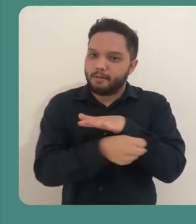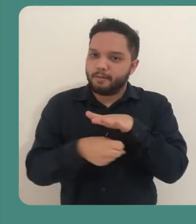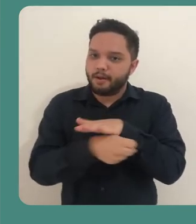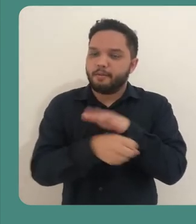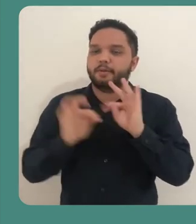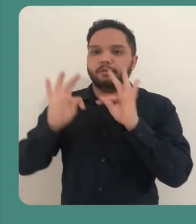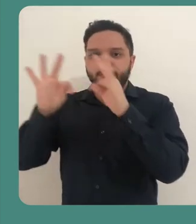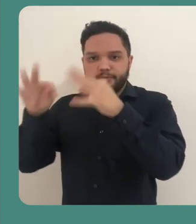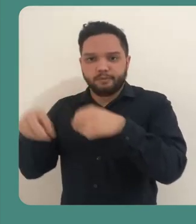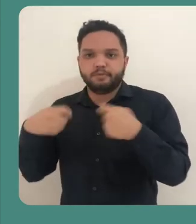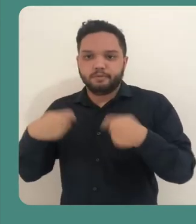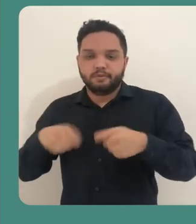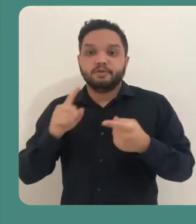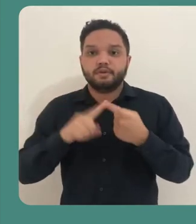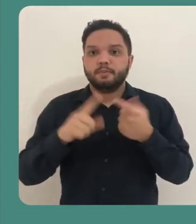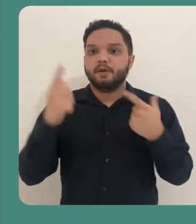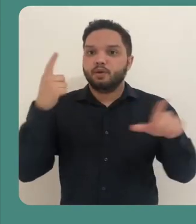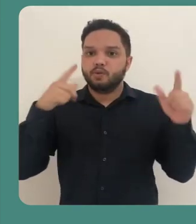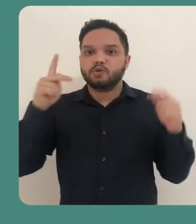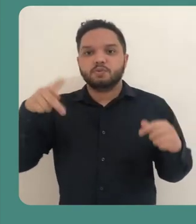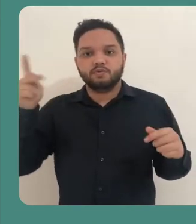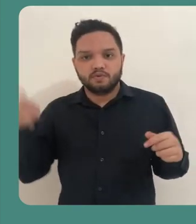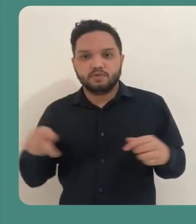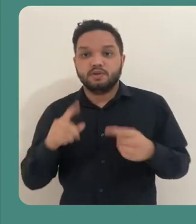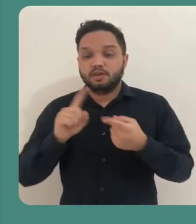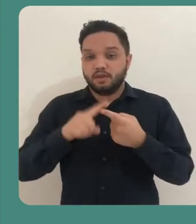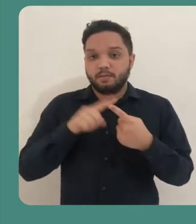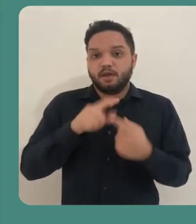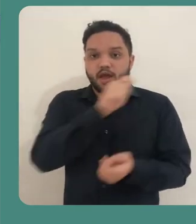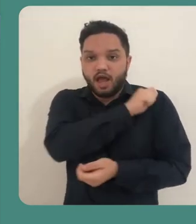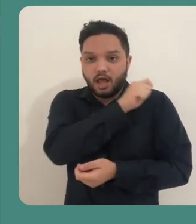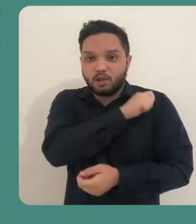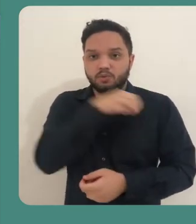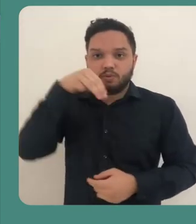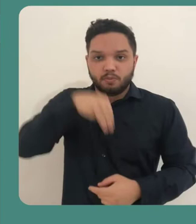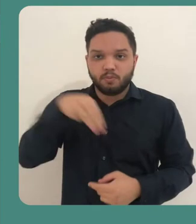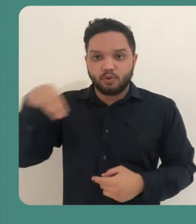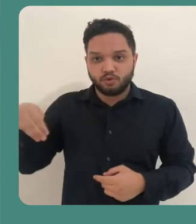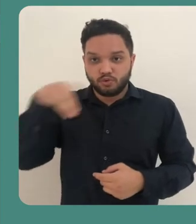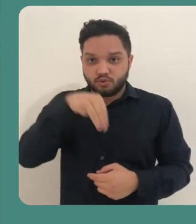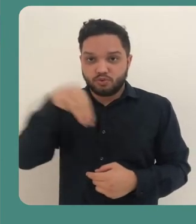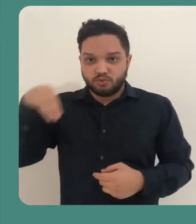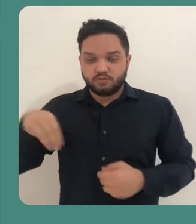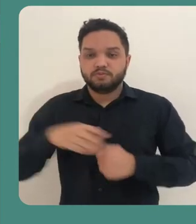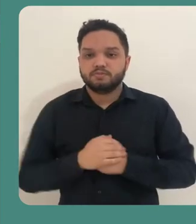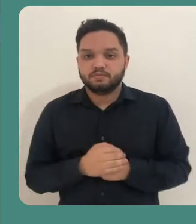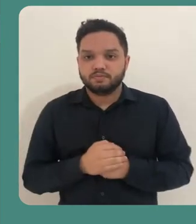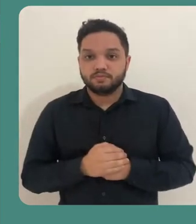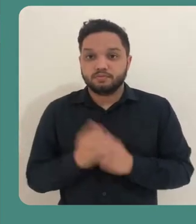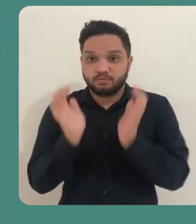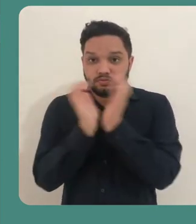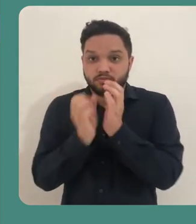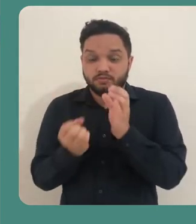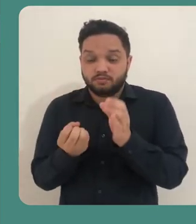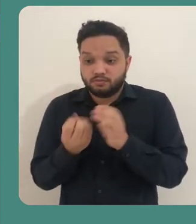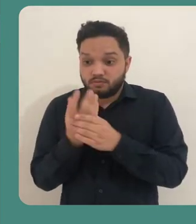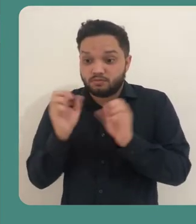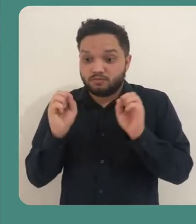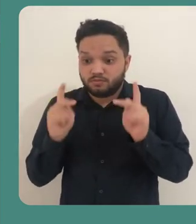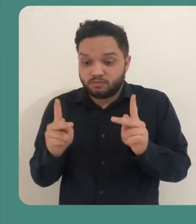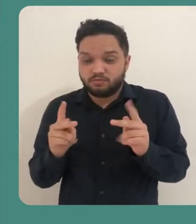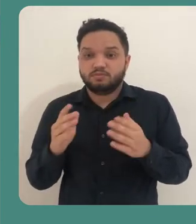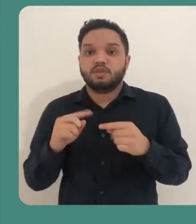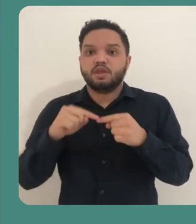da sua disciplina. Além de outros professores e estudantes monitores. Depois de criar o seu time,